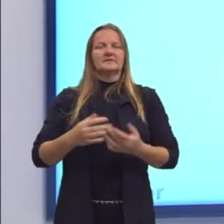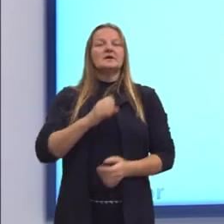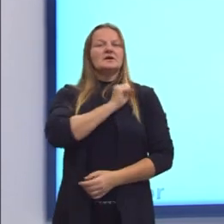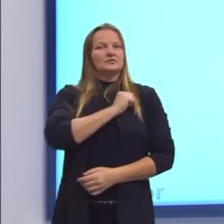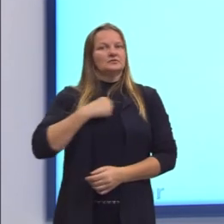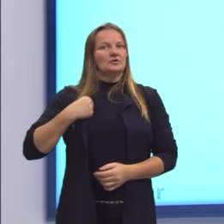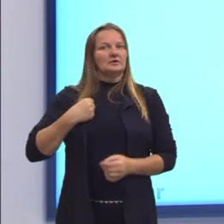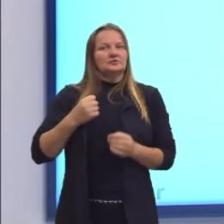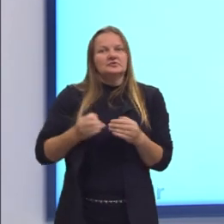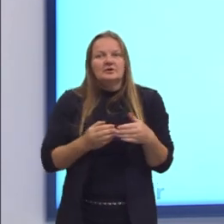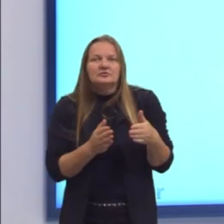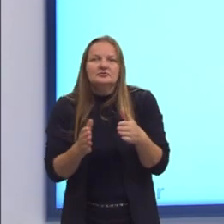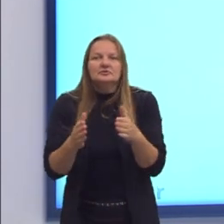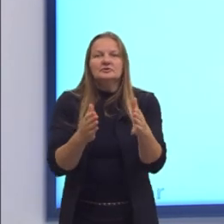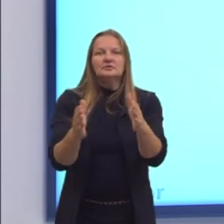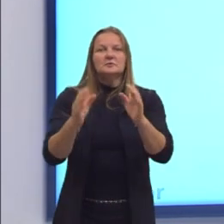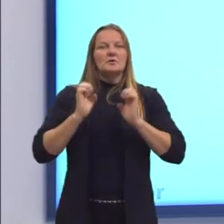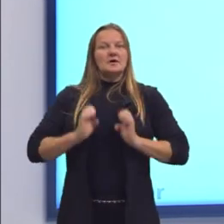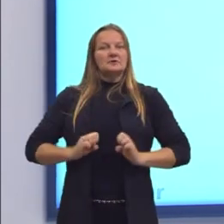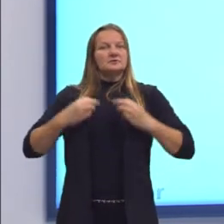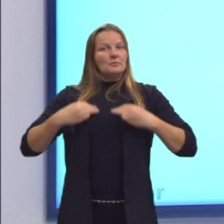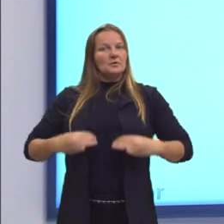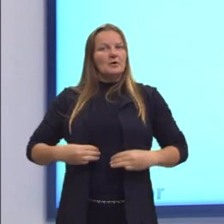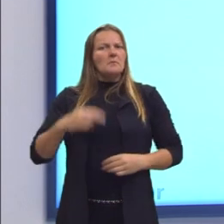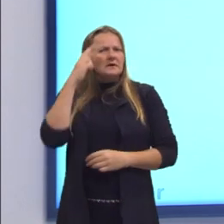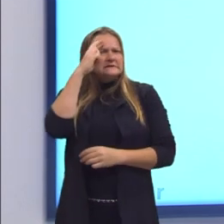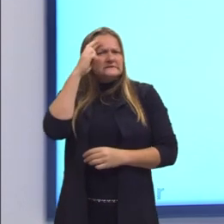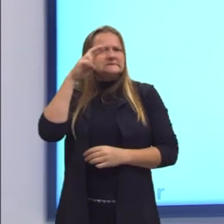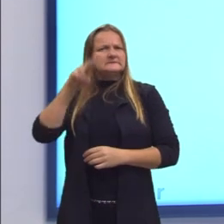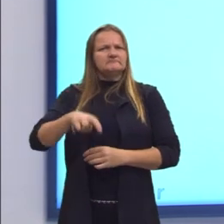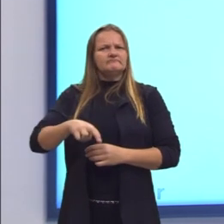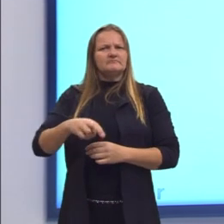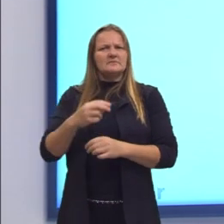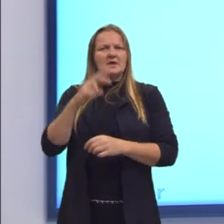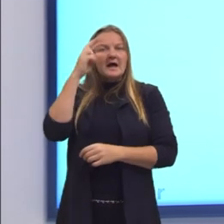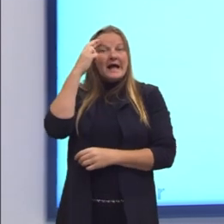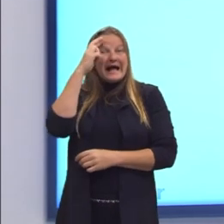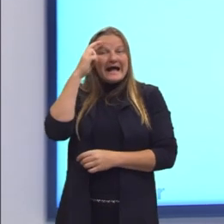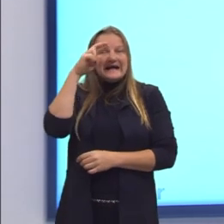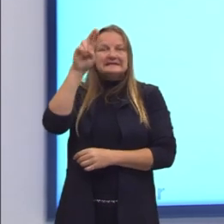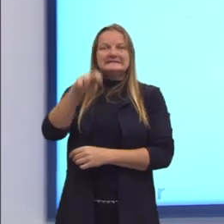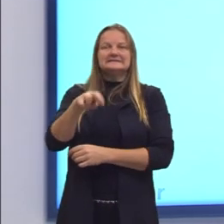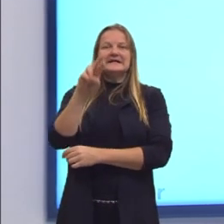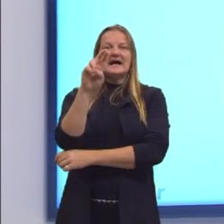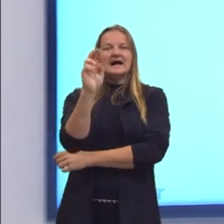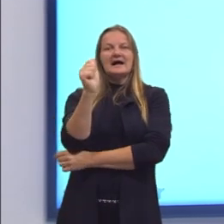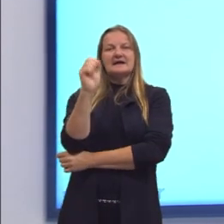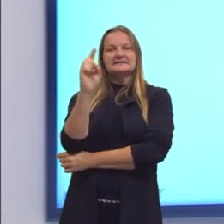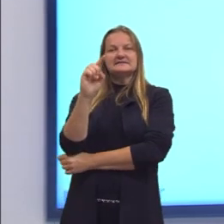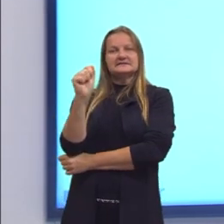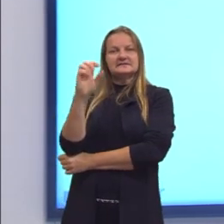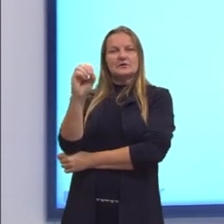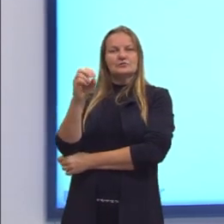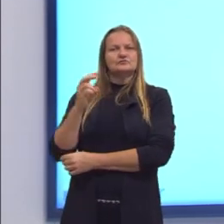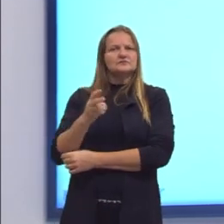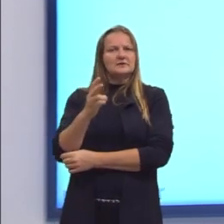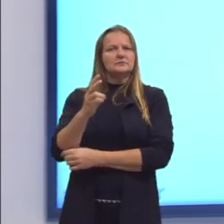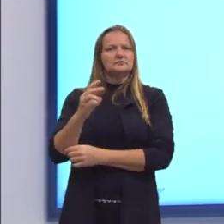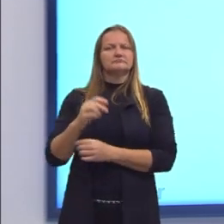começa o caminho de uma ética, de uma moral racionalista, buscando a razão para entender o bem e agir bem.